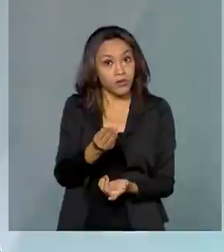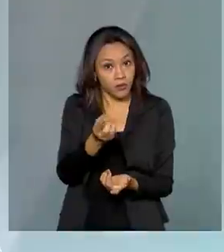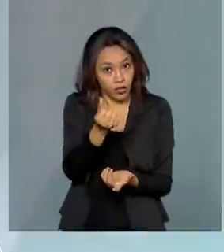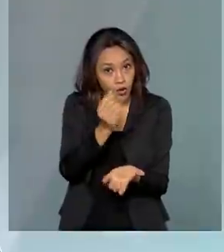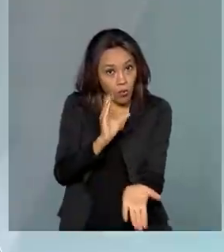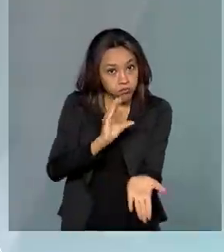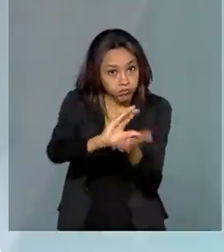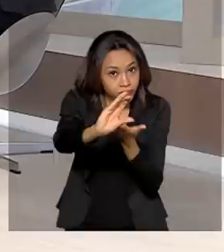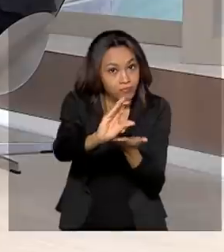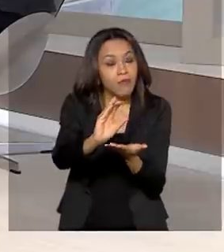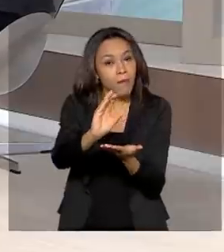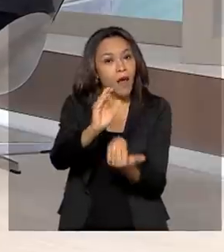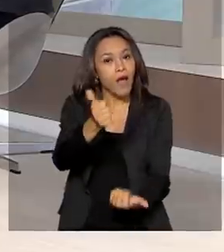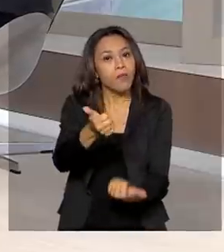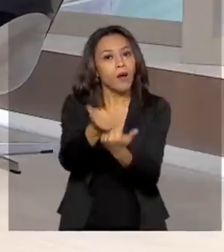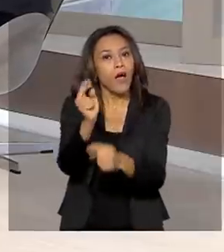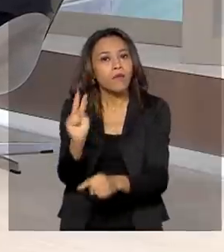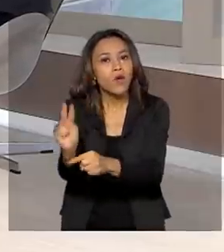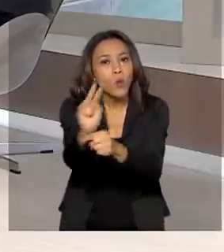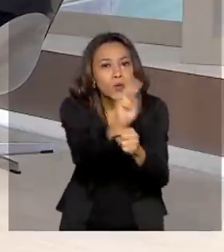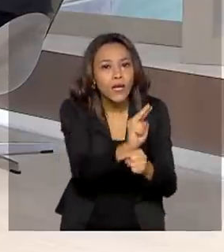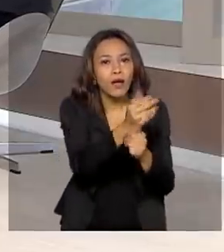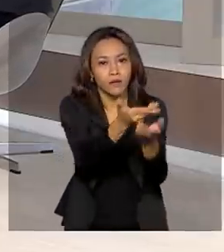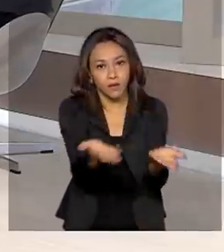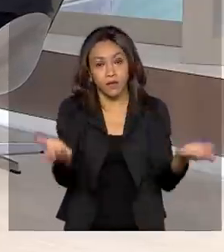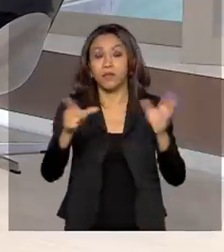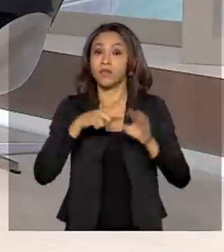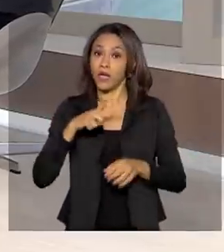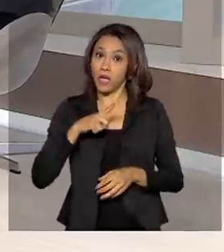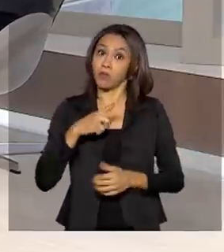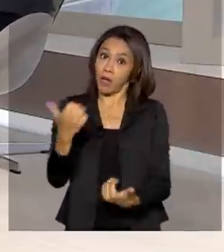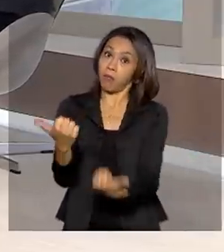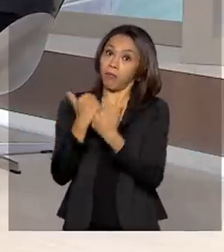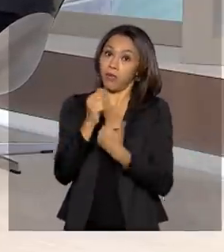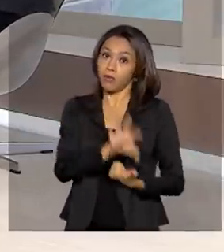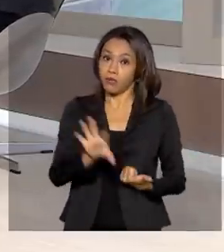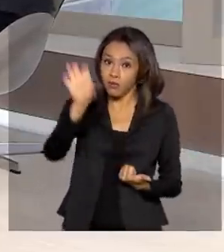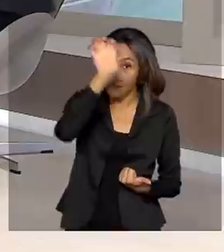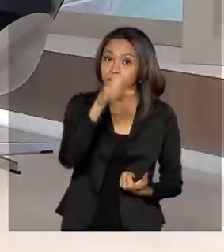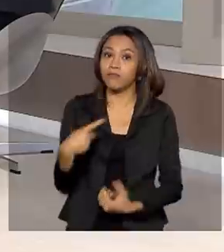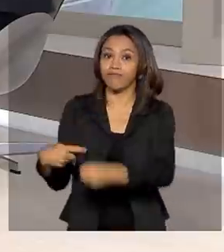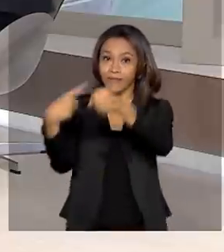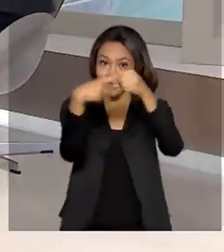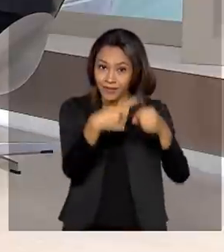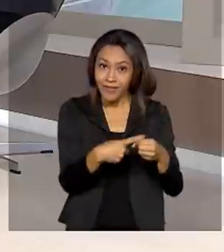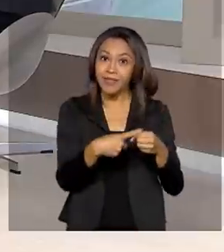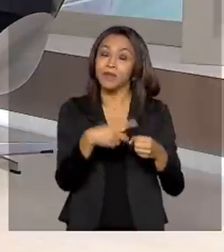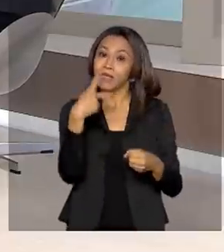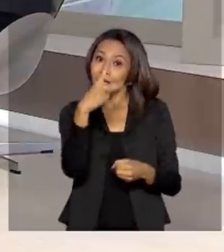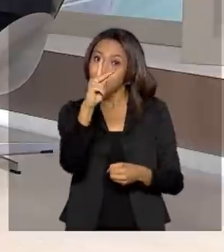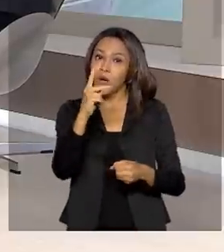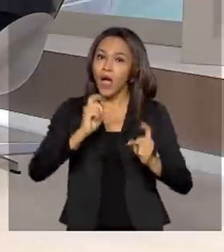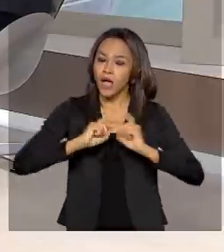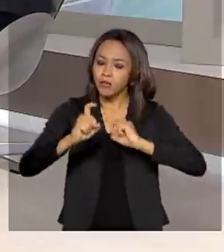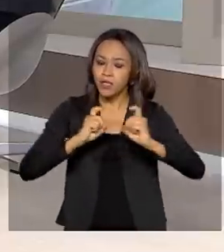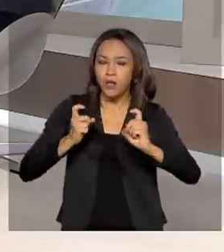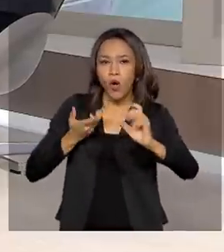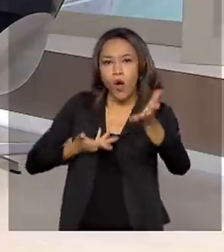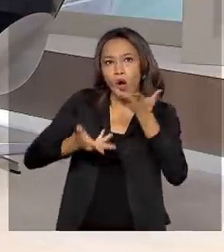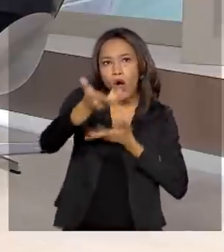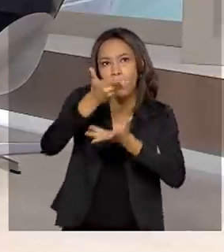de proteção desses bens e com apoio também de estados e municípios que também, por meio da gestão compartilhada,